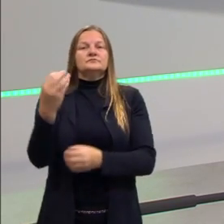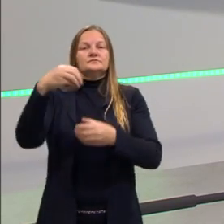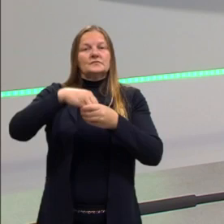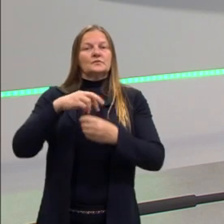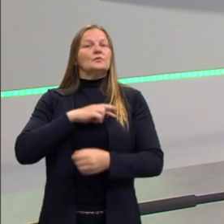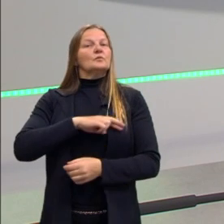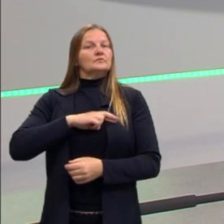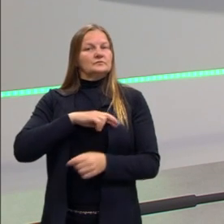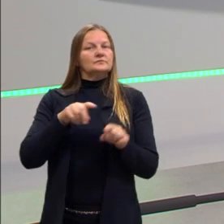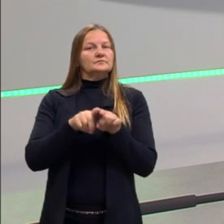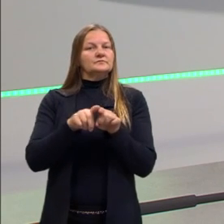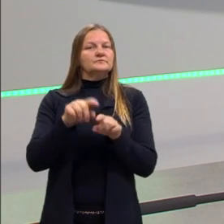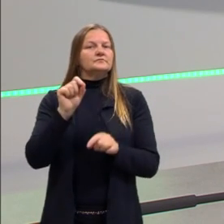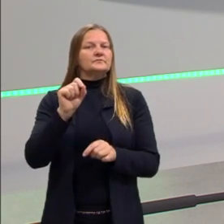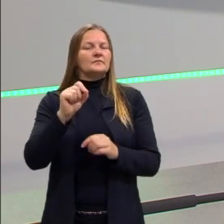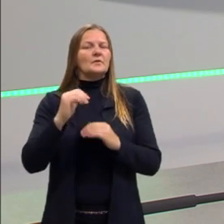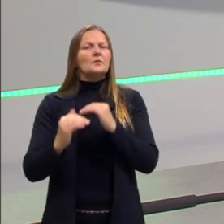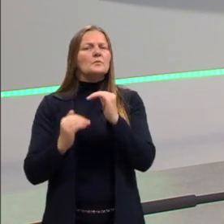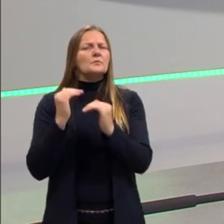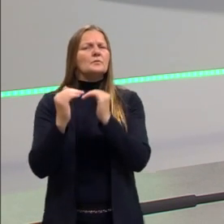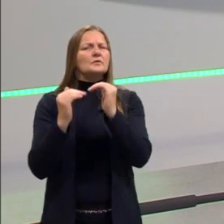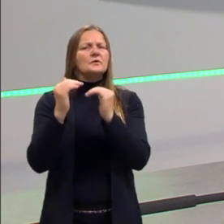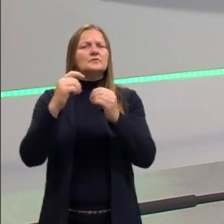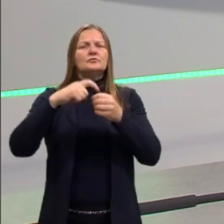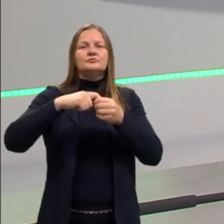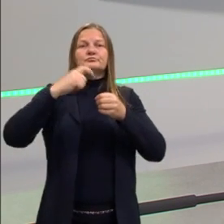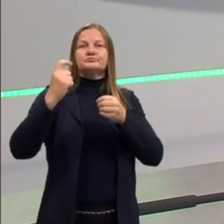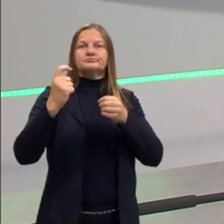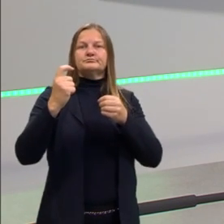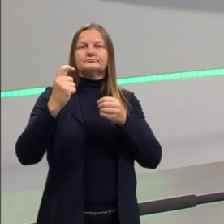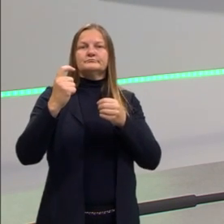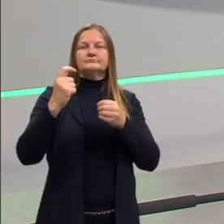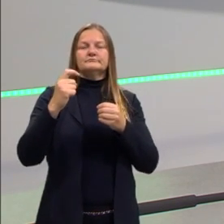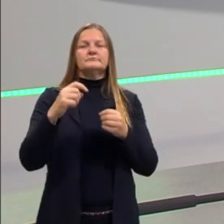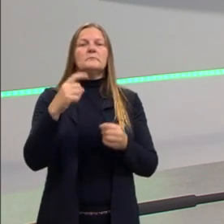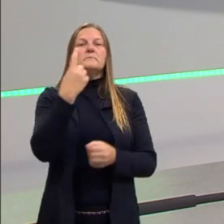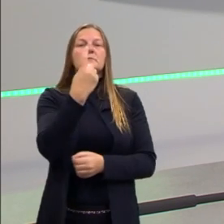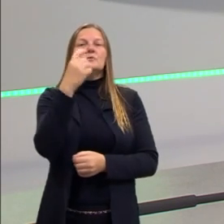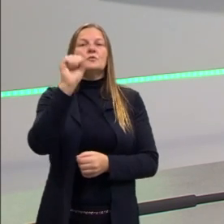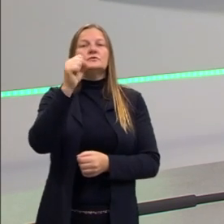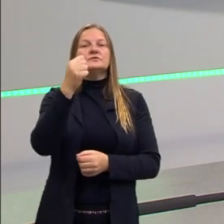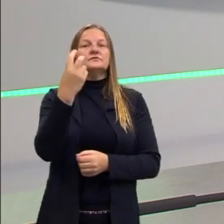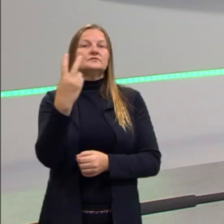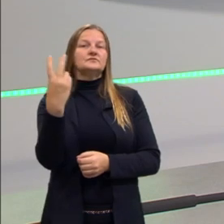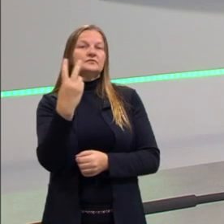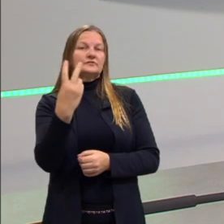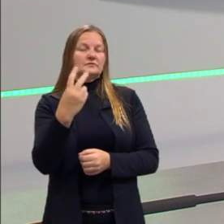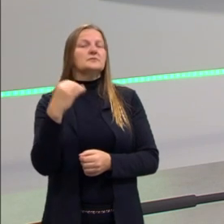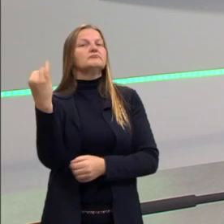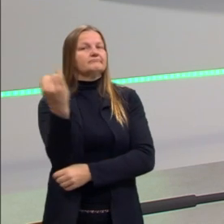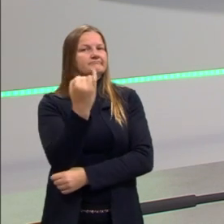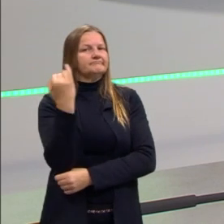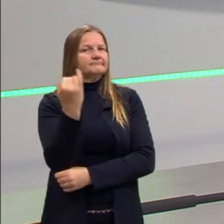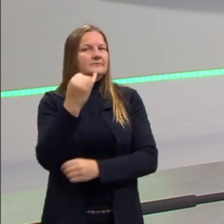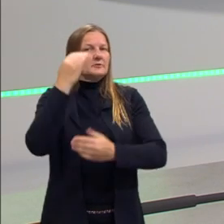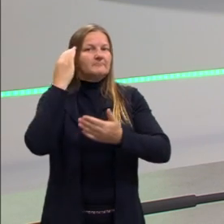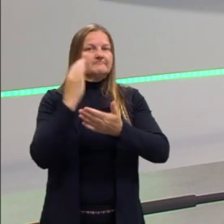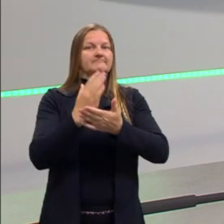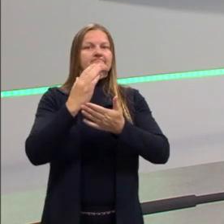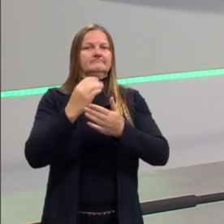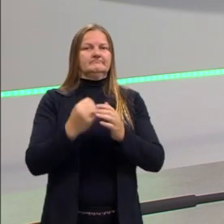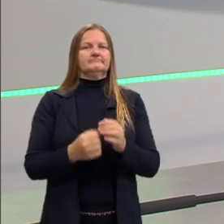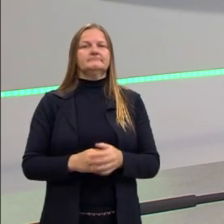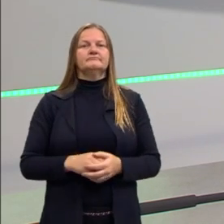do romantismo, que é o processo de independência do Brasil em 1822. É muito importante. É muito